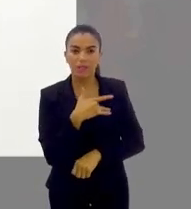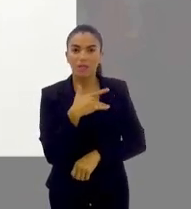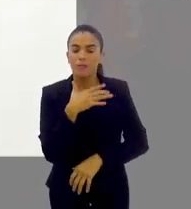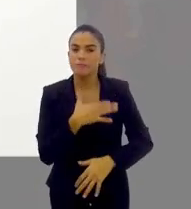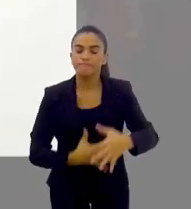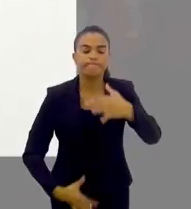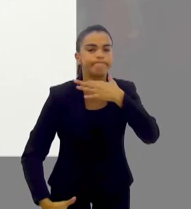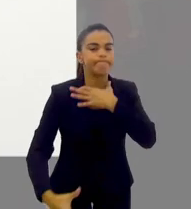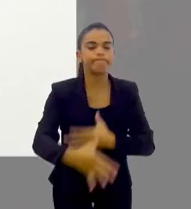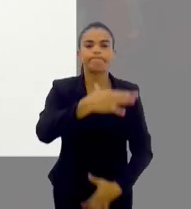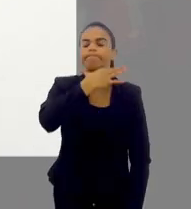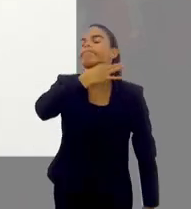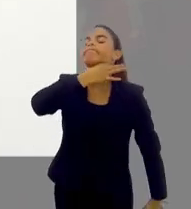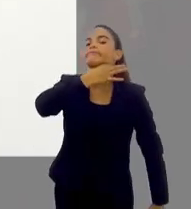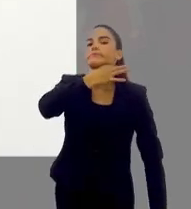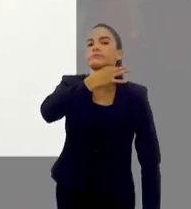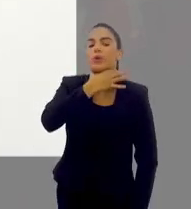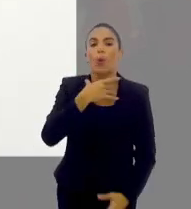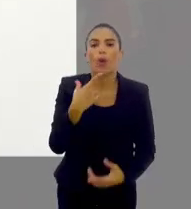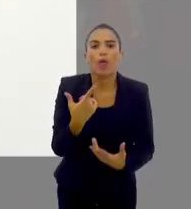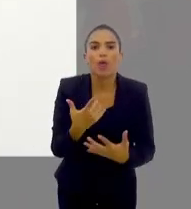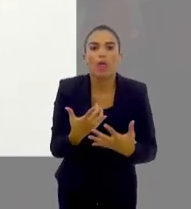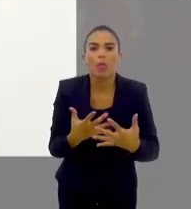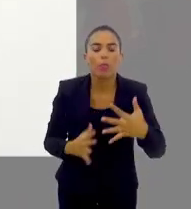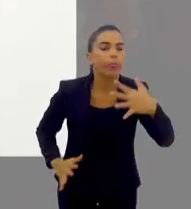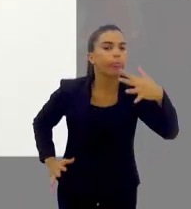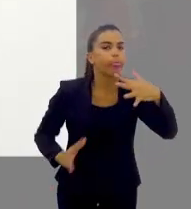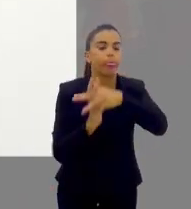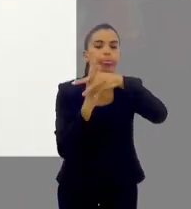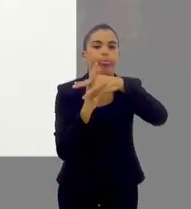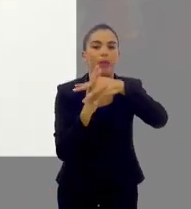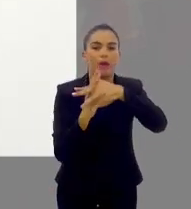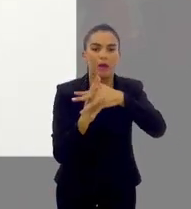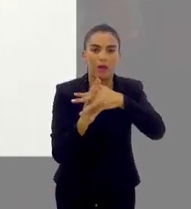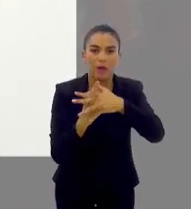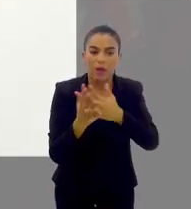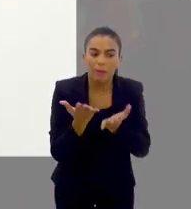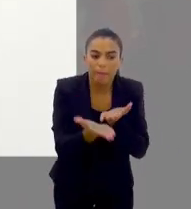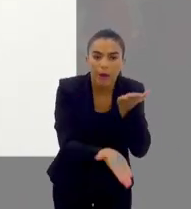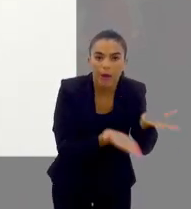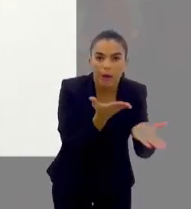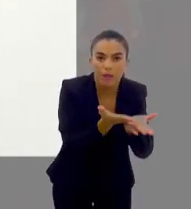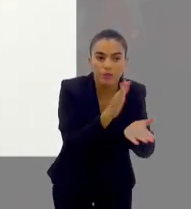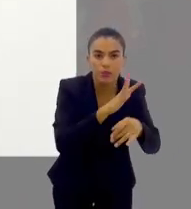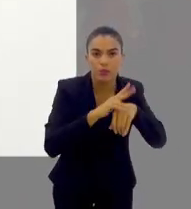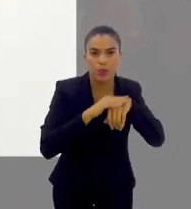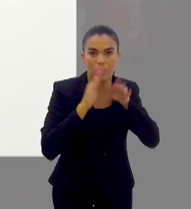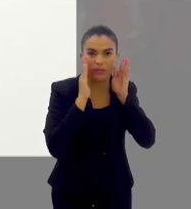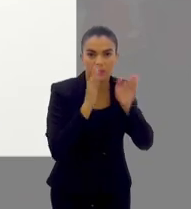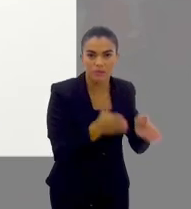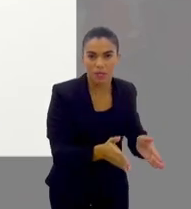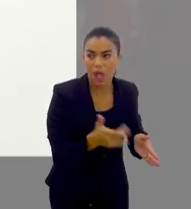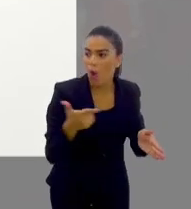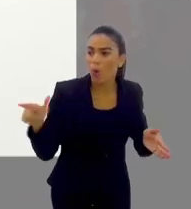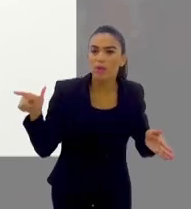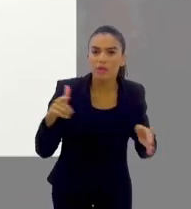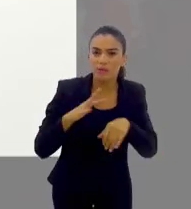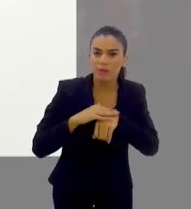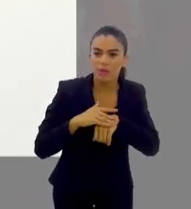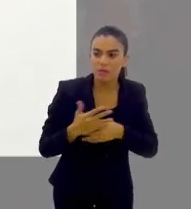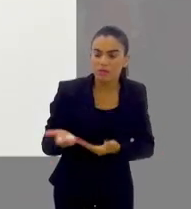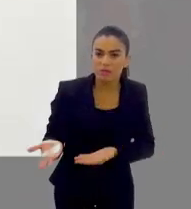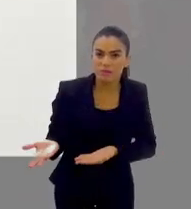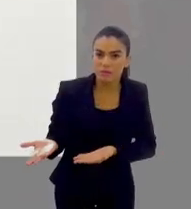acaba se sobrecarregando para atender aquela doença específica. E, consequentemente, o que a gente vê é que para as outras